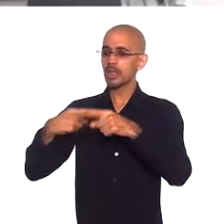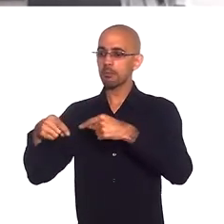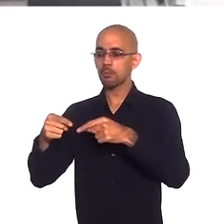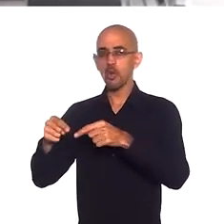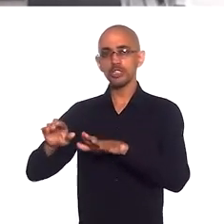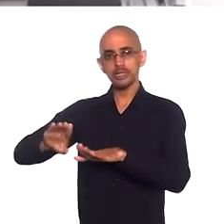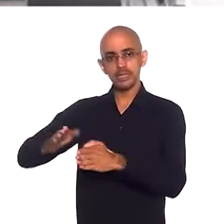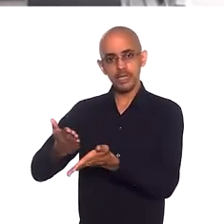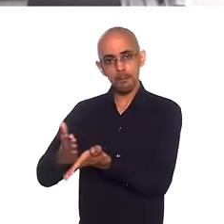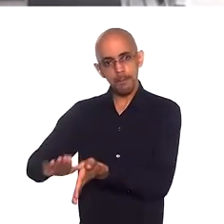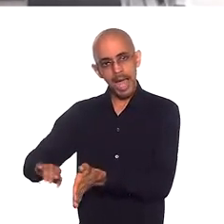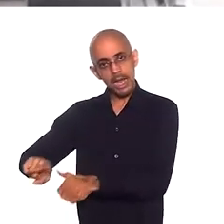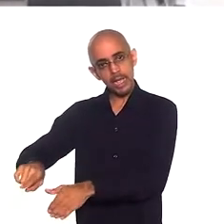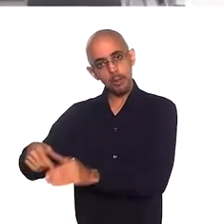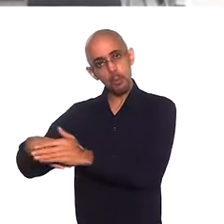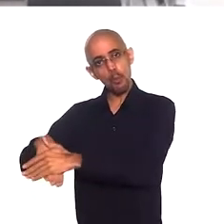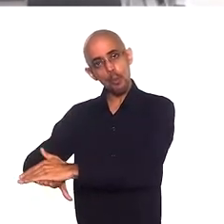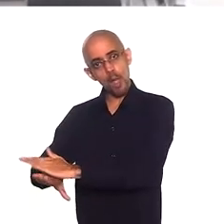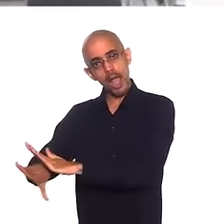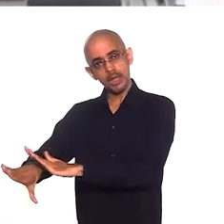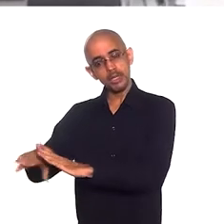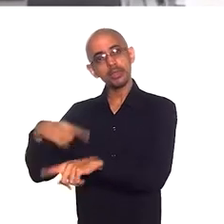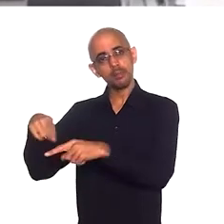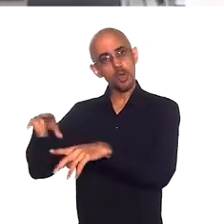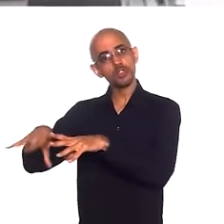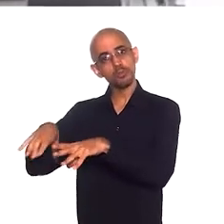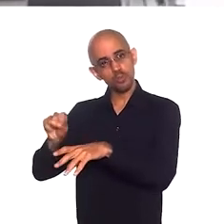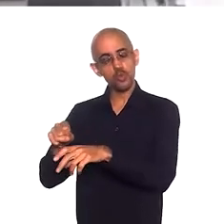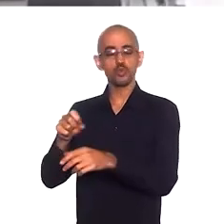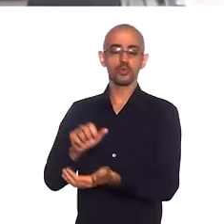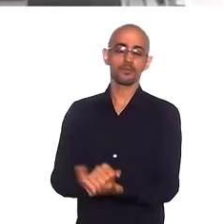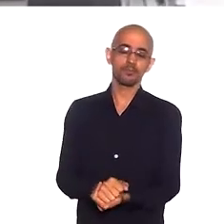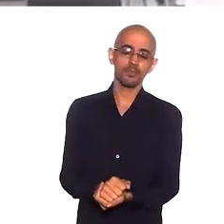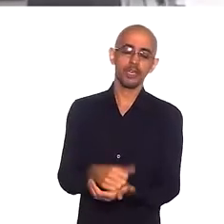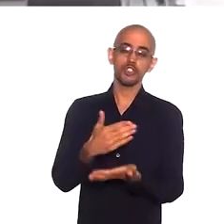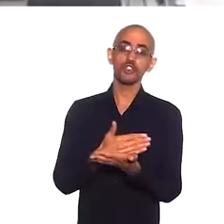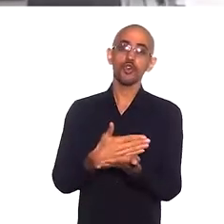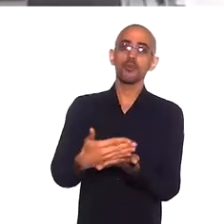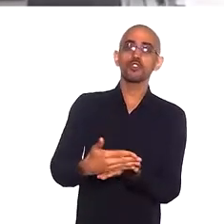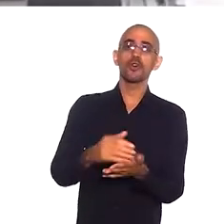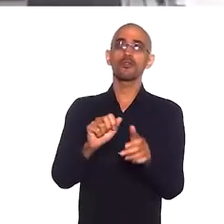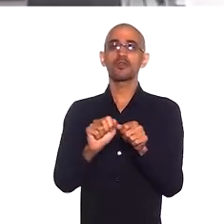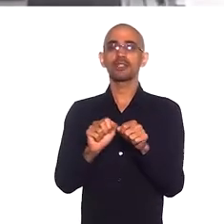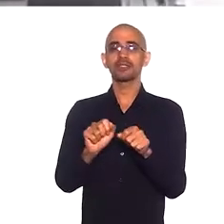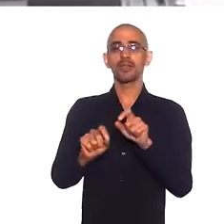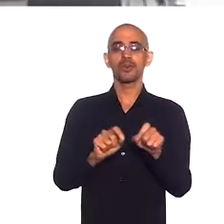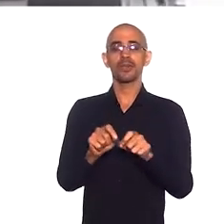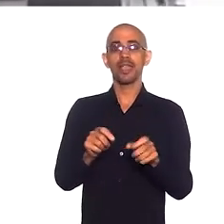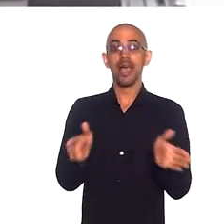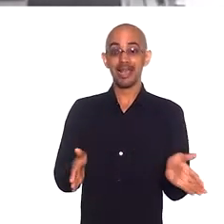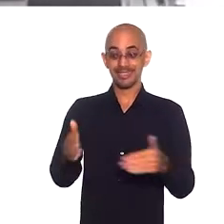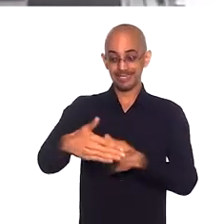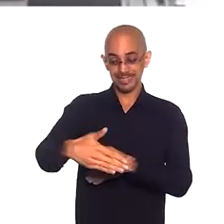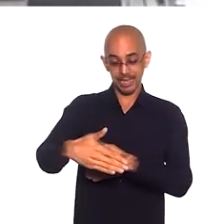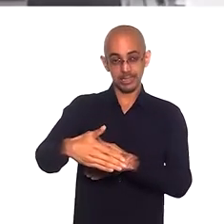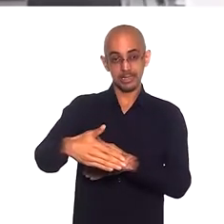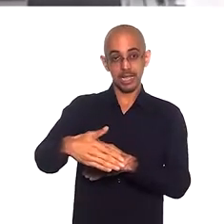minha cesta aí, eu quero isso, isso e isso. E a gente começou a fazer a cesta programada.